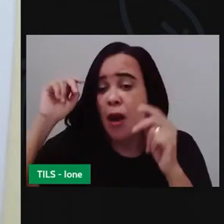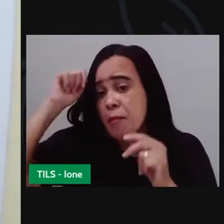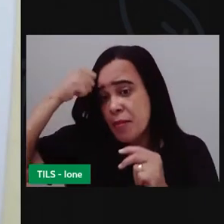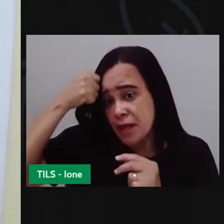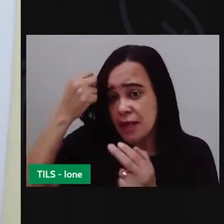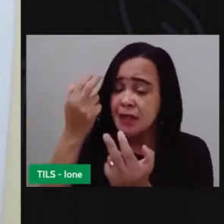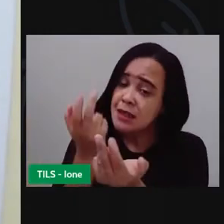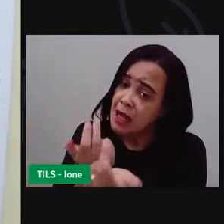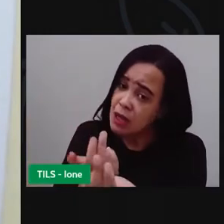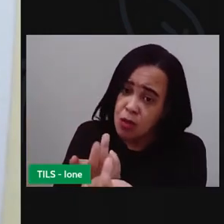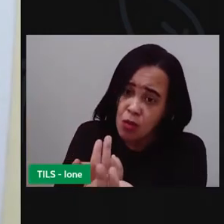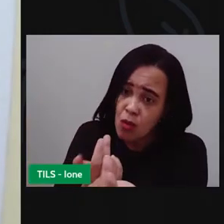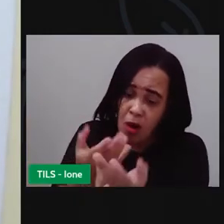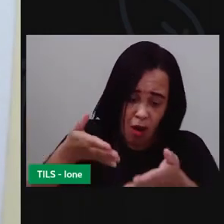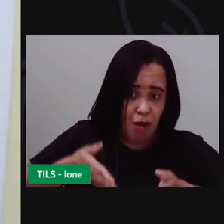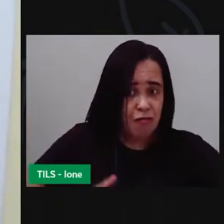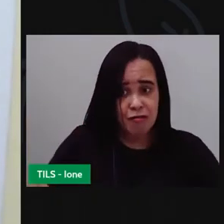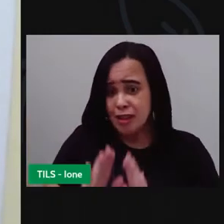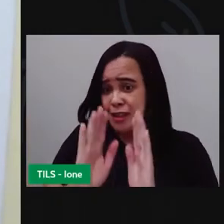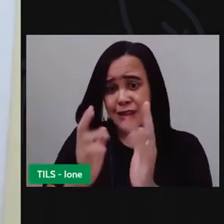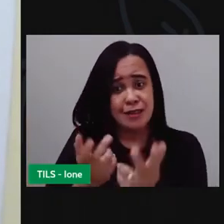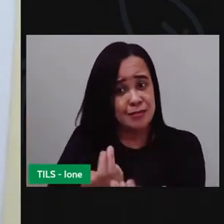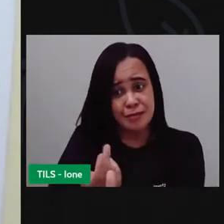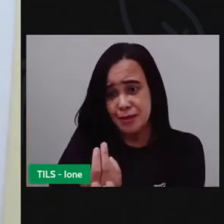uma coelhinha preta.